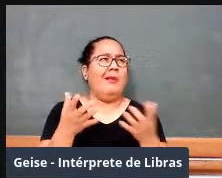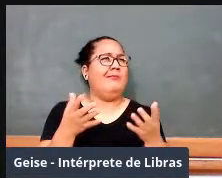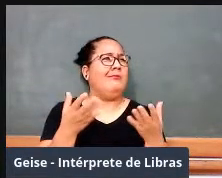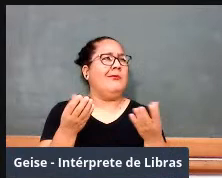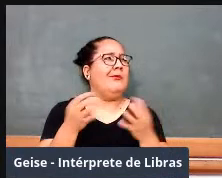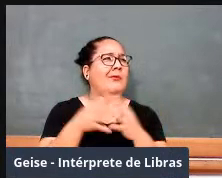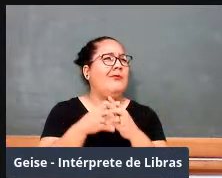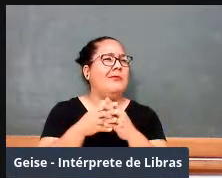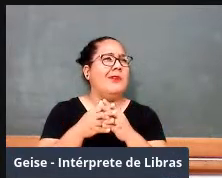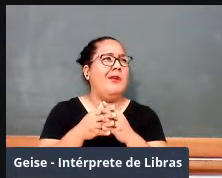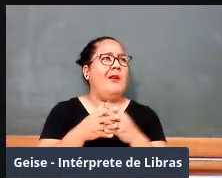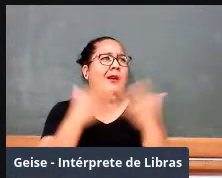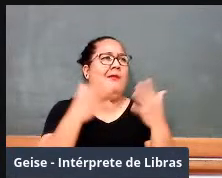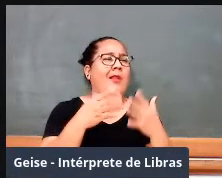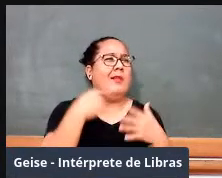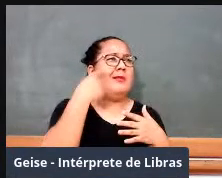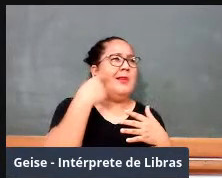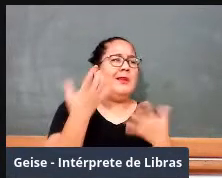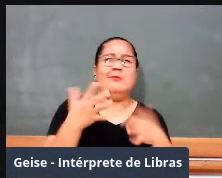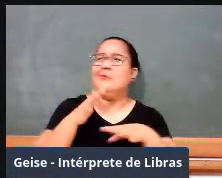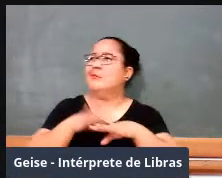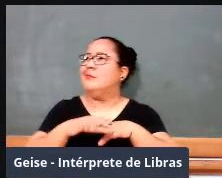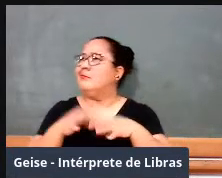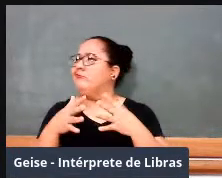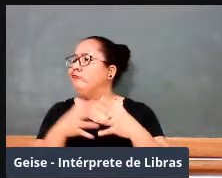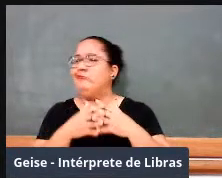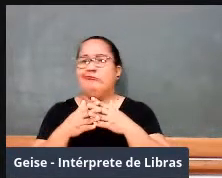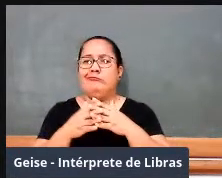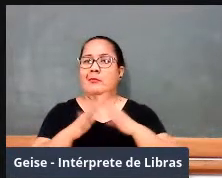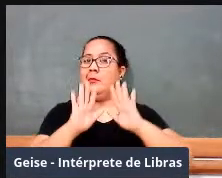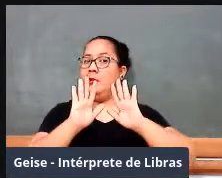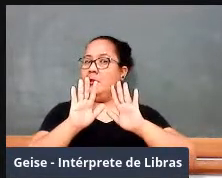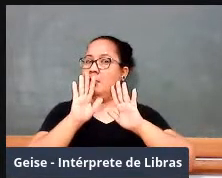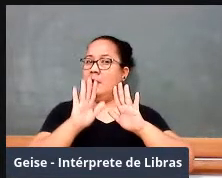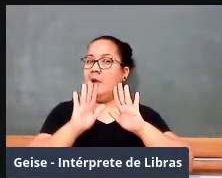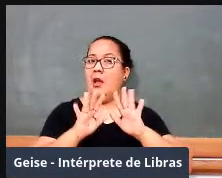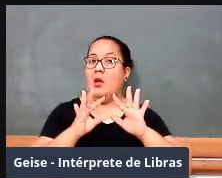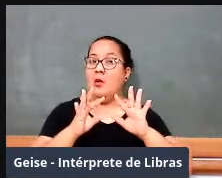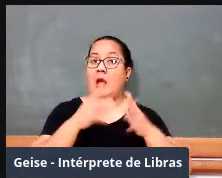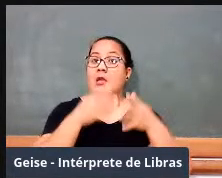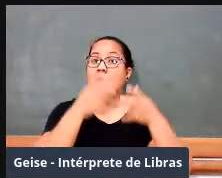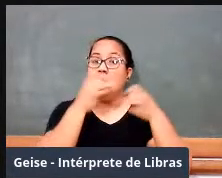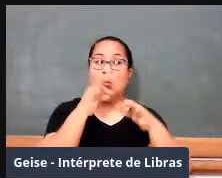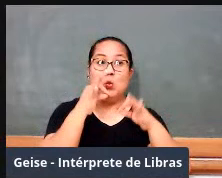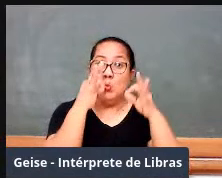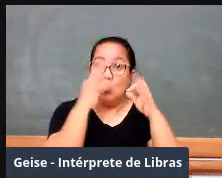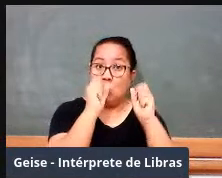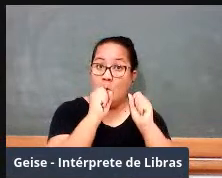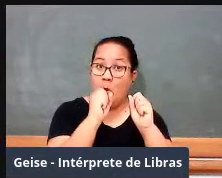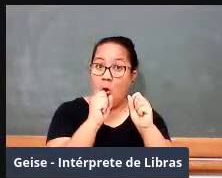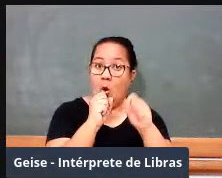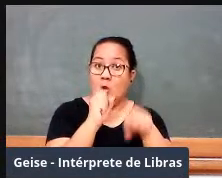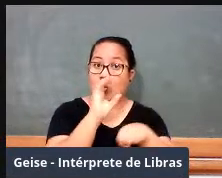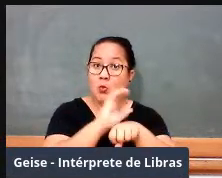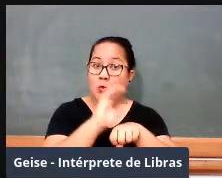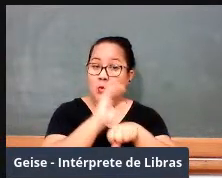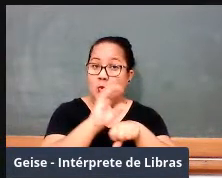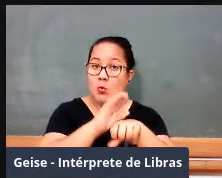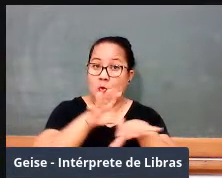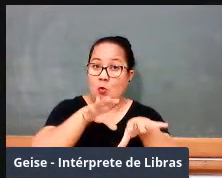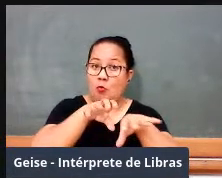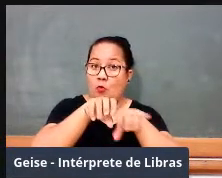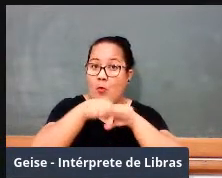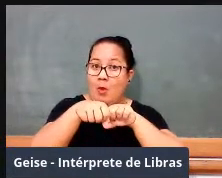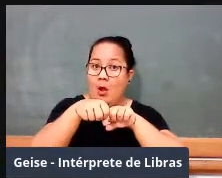A ideia era a seguinte, todo mundo pode aceder aos cursos superiores? Não. É preciso fazer o que a gente chama